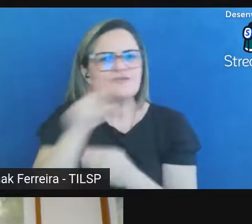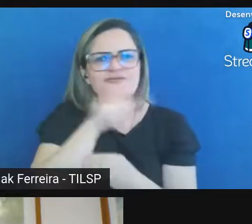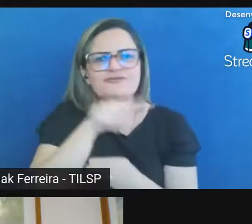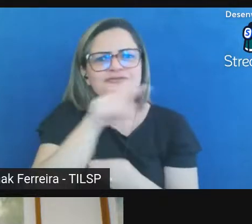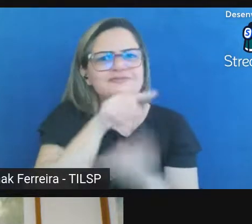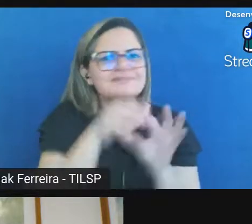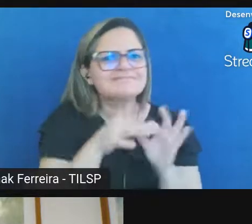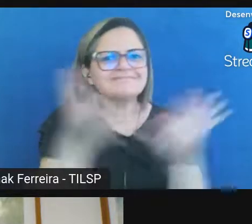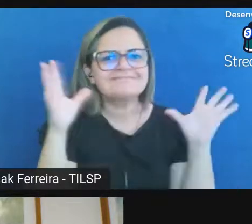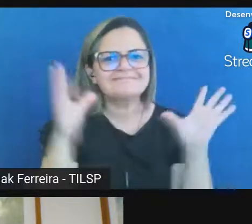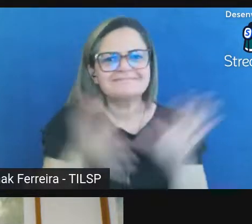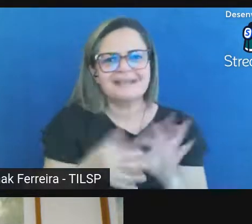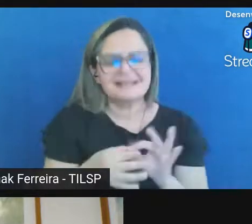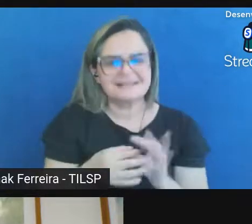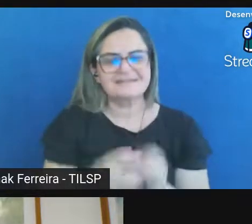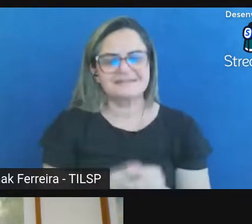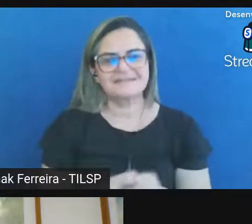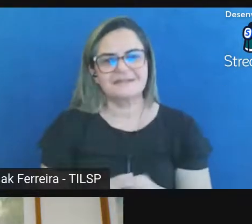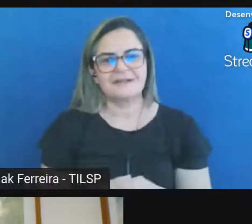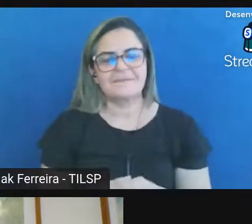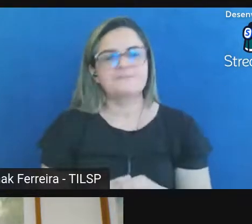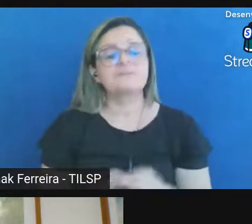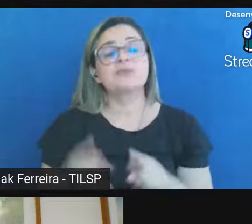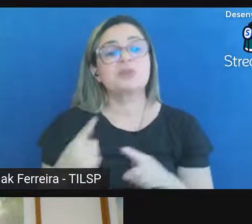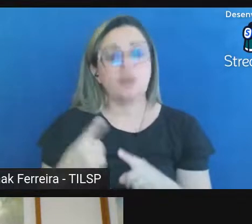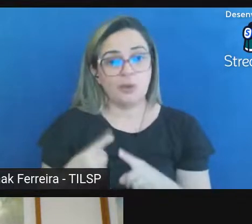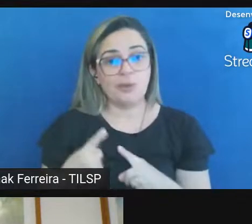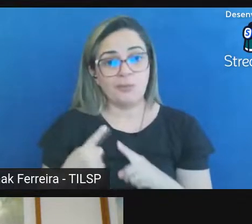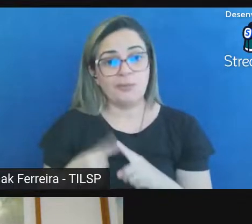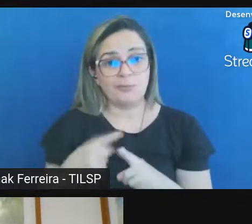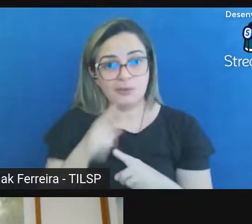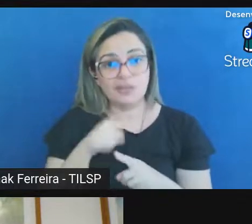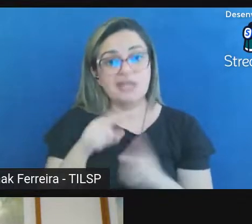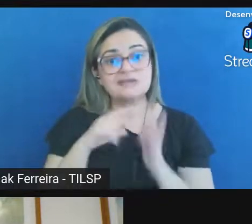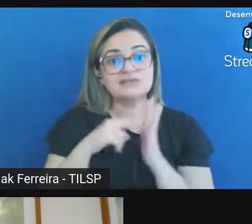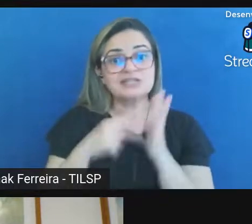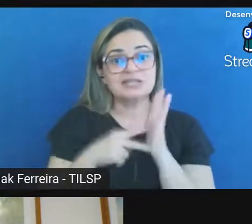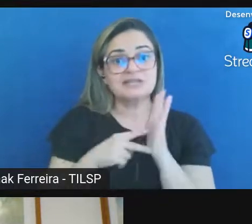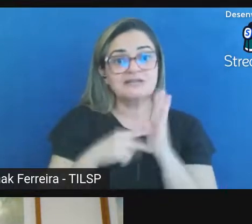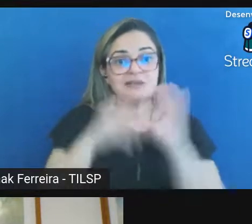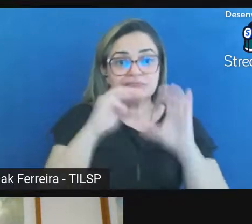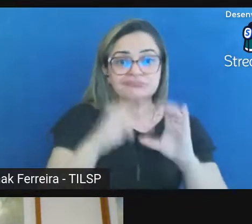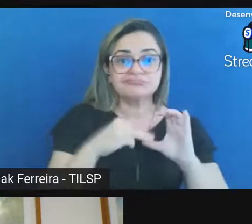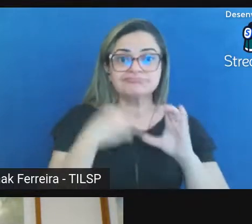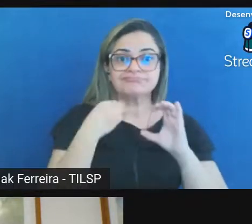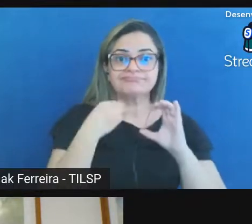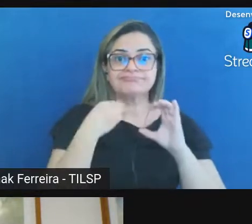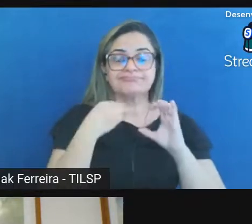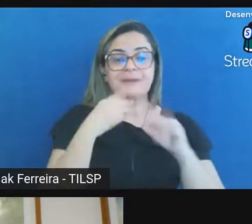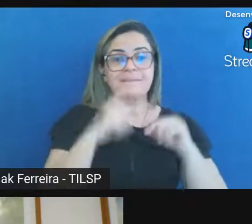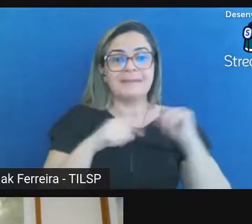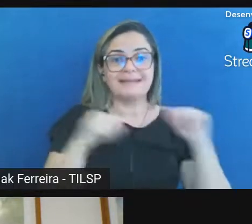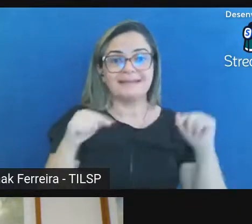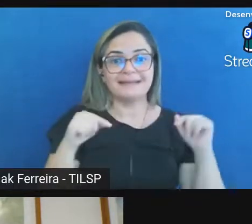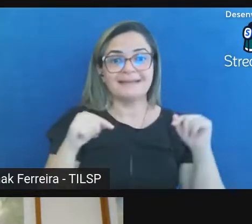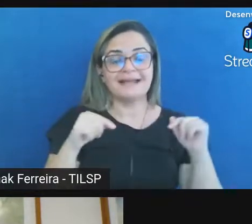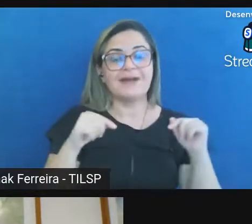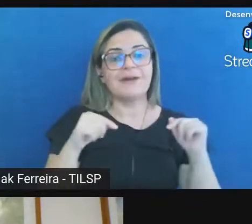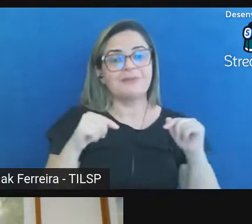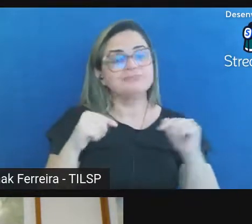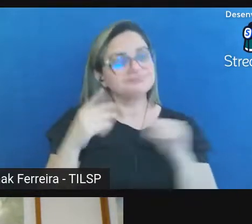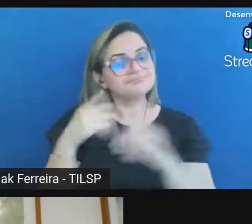material porque isso também é preservar né ou seja apesar da live estar sendo gravada e vai estar